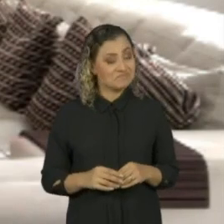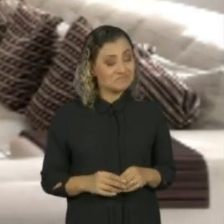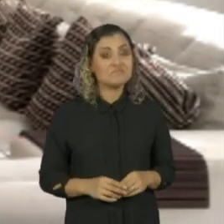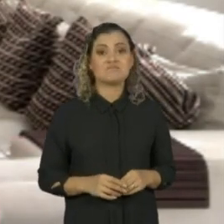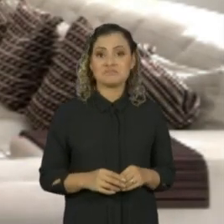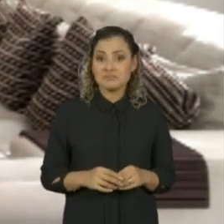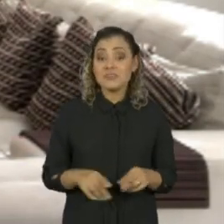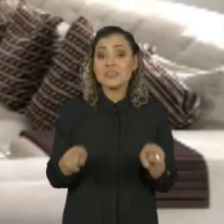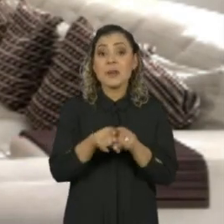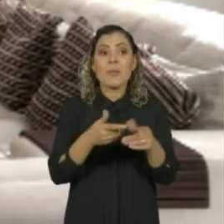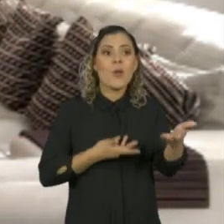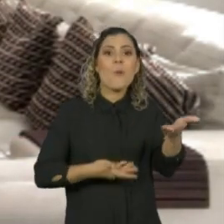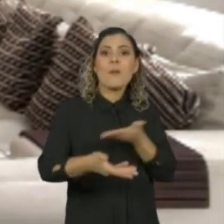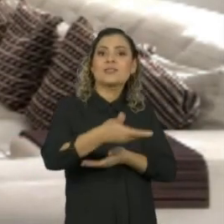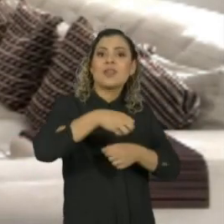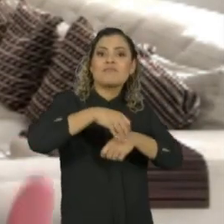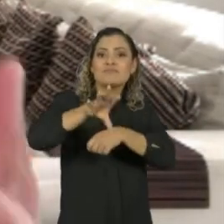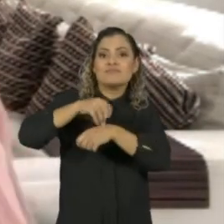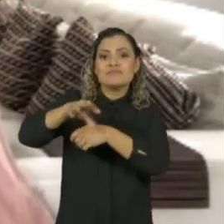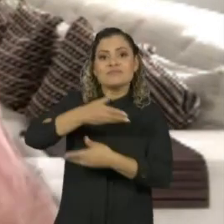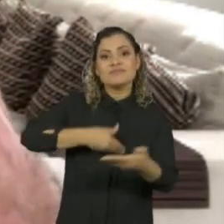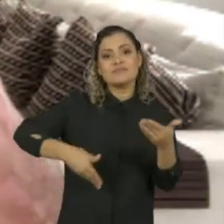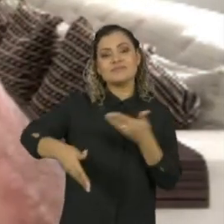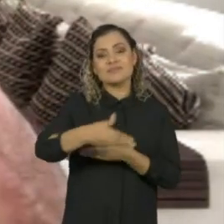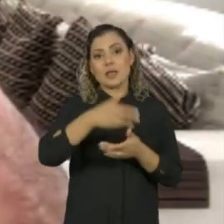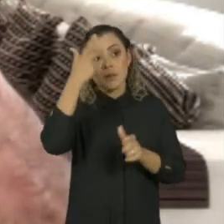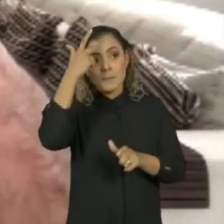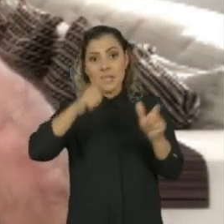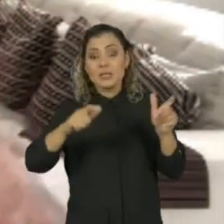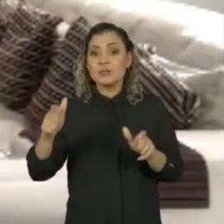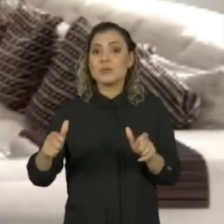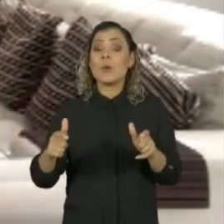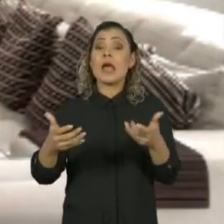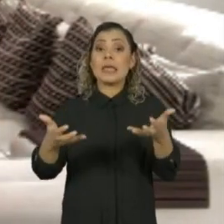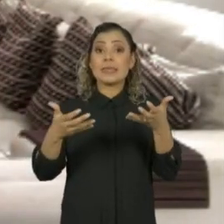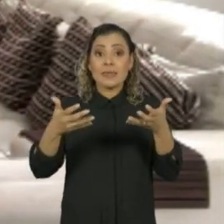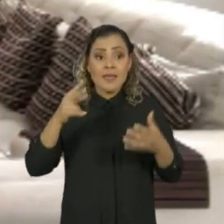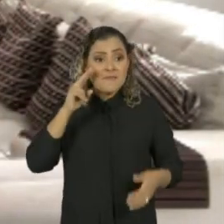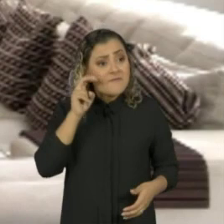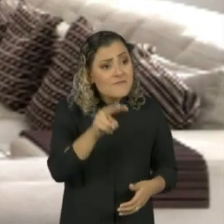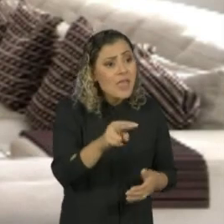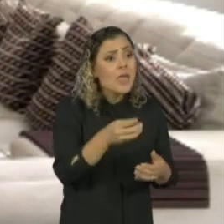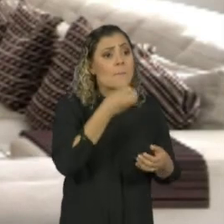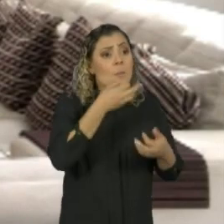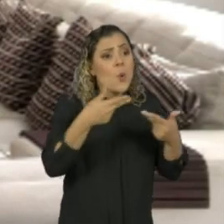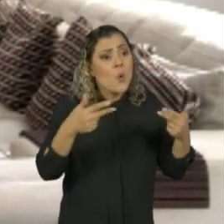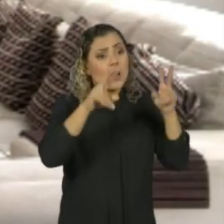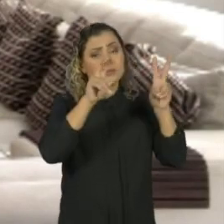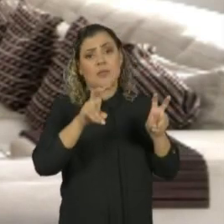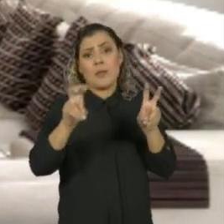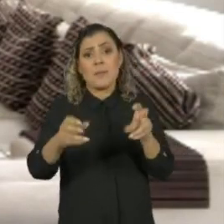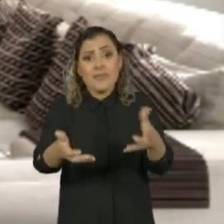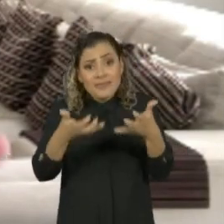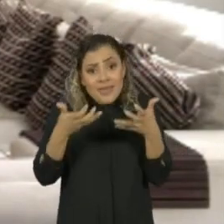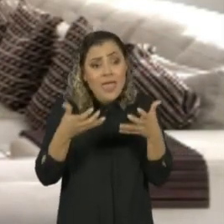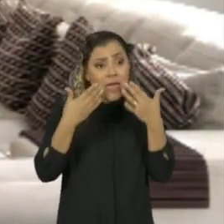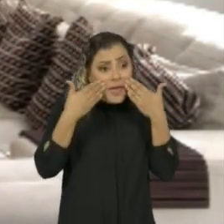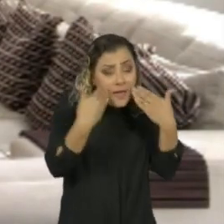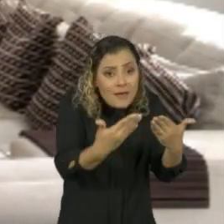quantidade de compartilhamentos. As pessoas, mais do que querer ver Só Notícia Boa, elas querem